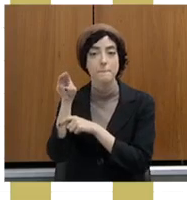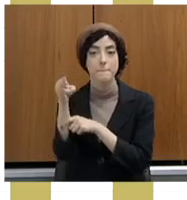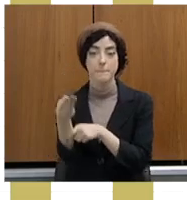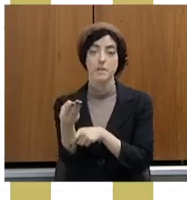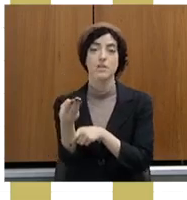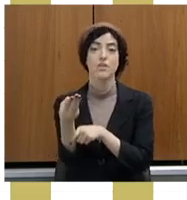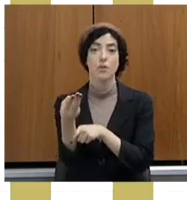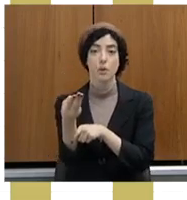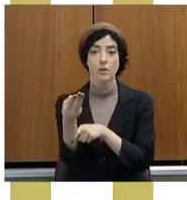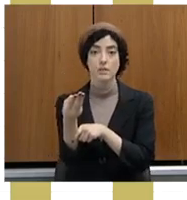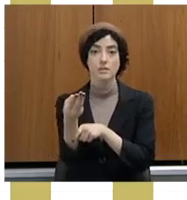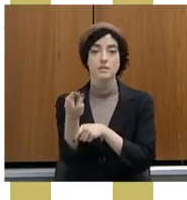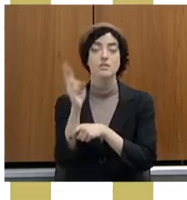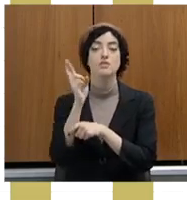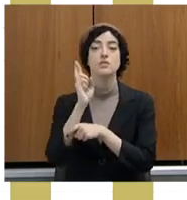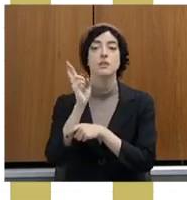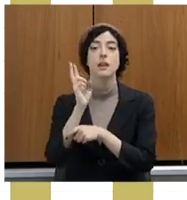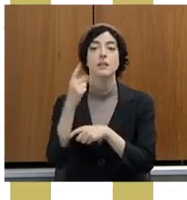Alexandre Silveira.